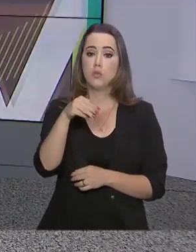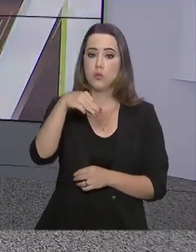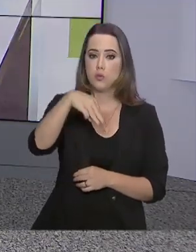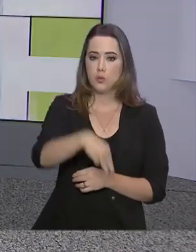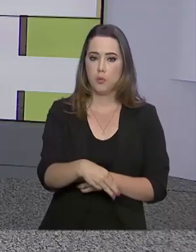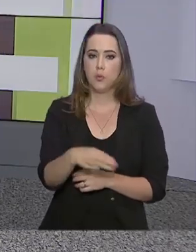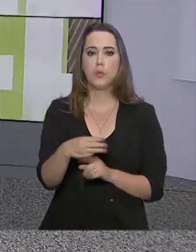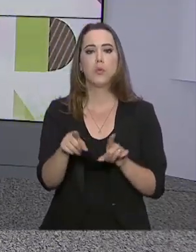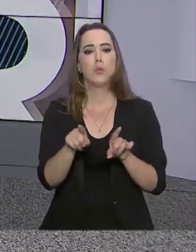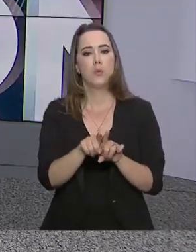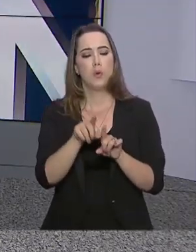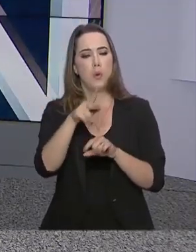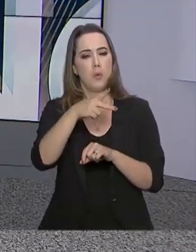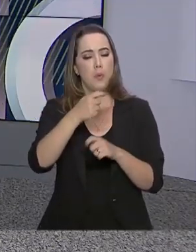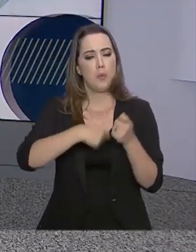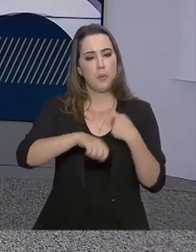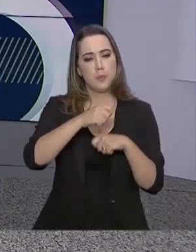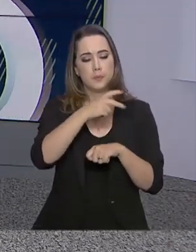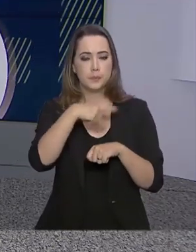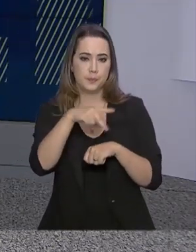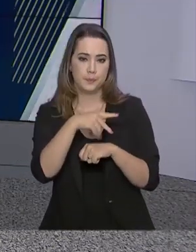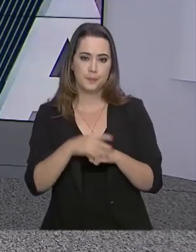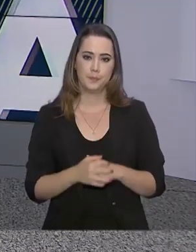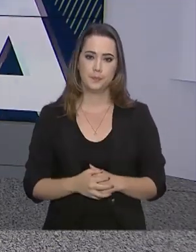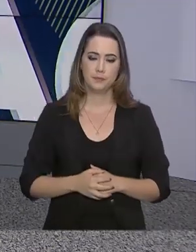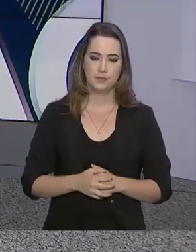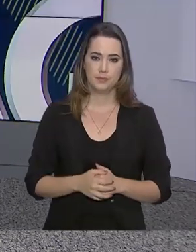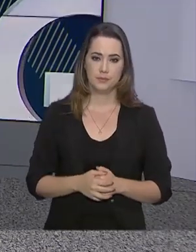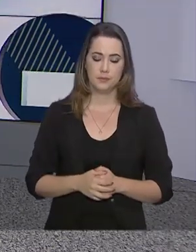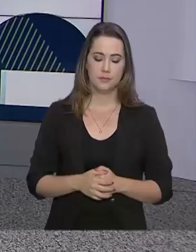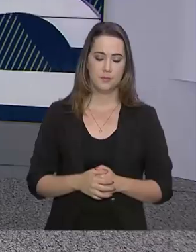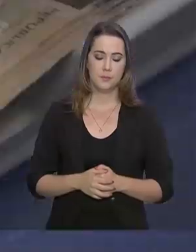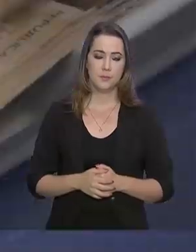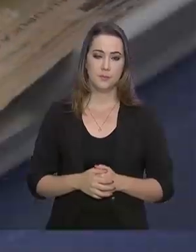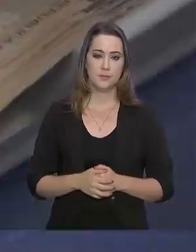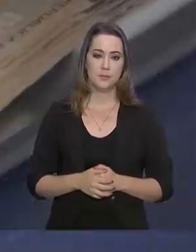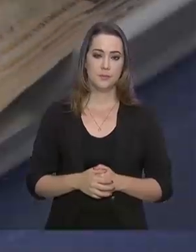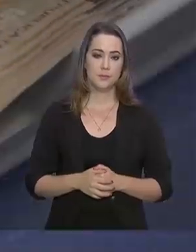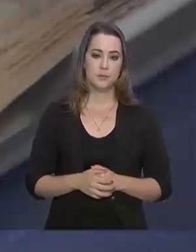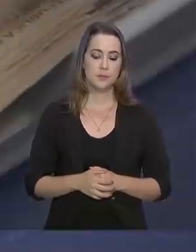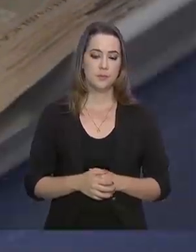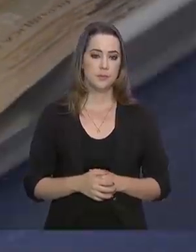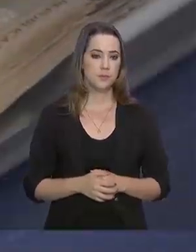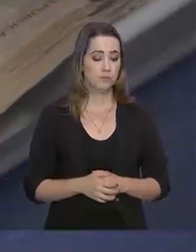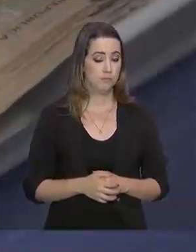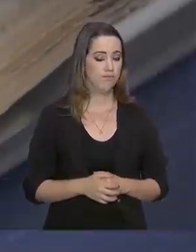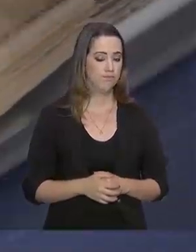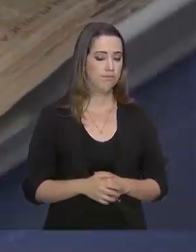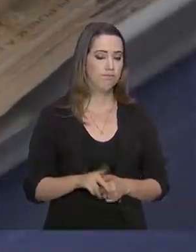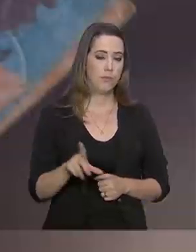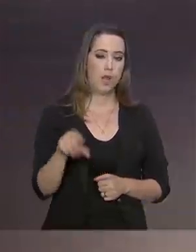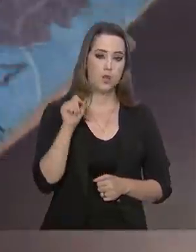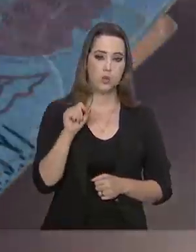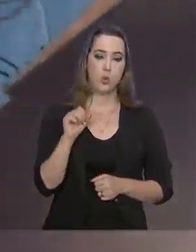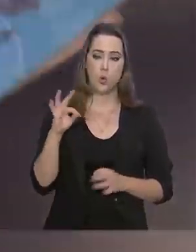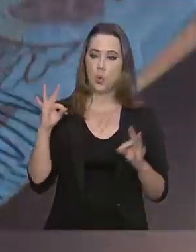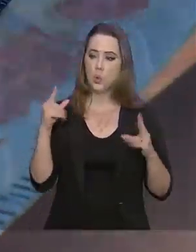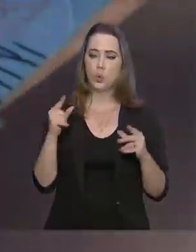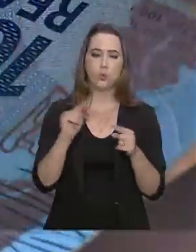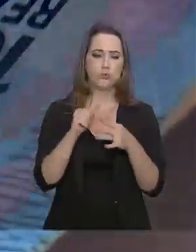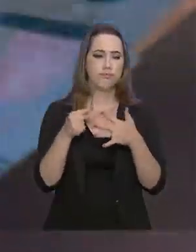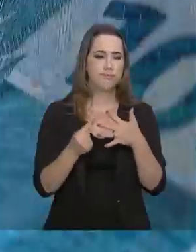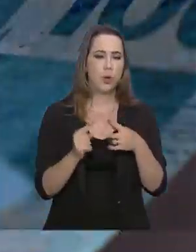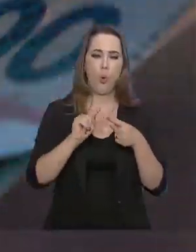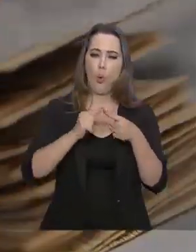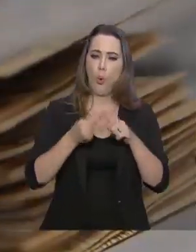Comitê de Política Monetária do Banco Central, para a economia do país. A decisão foi unânime. Segundo o